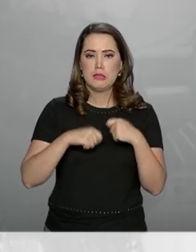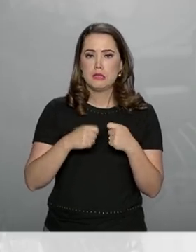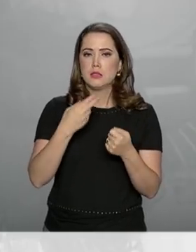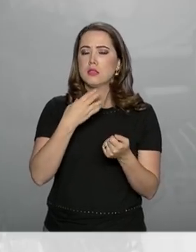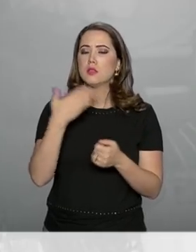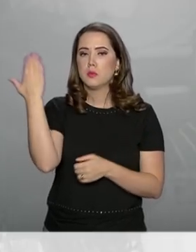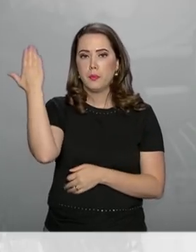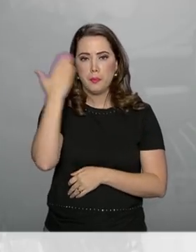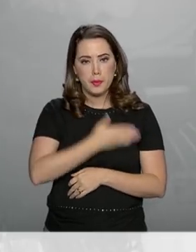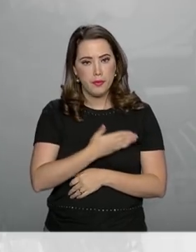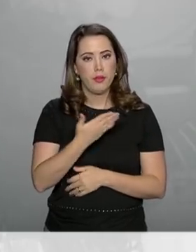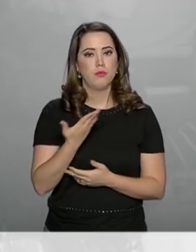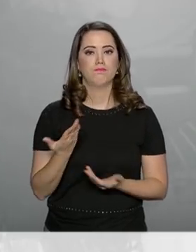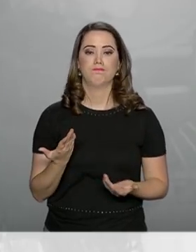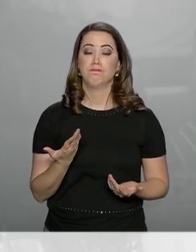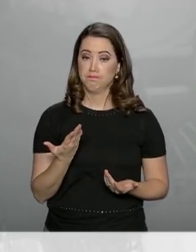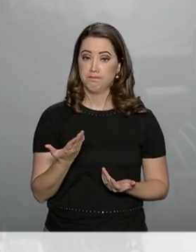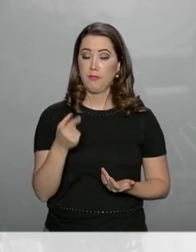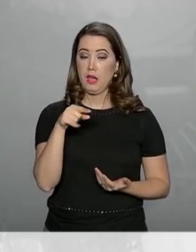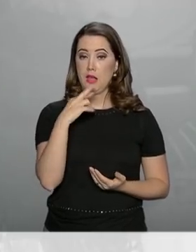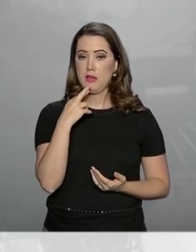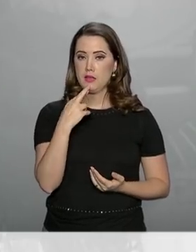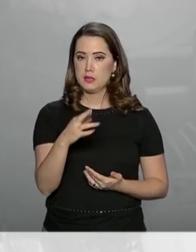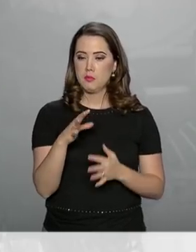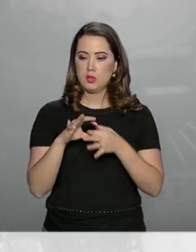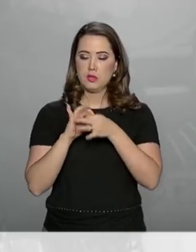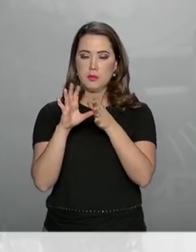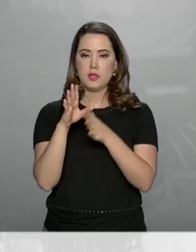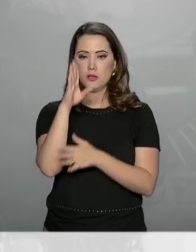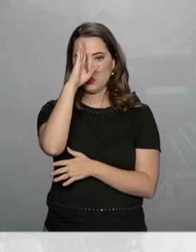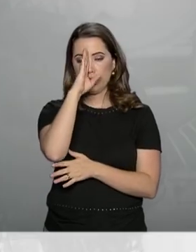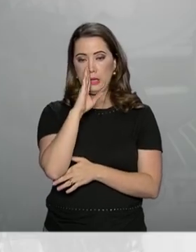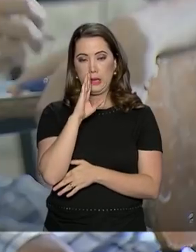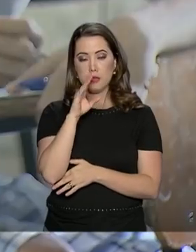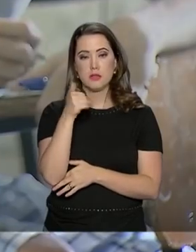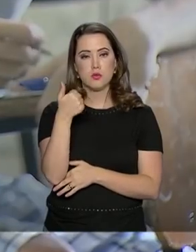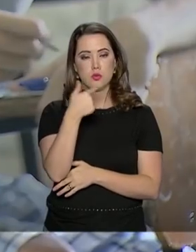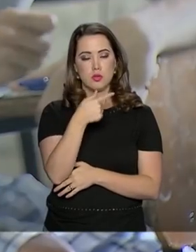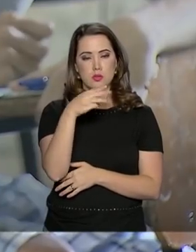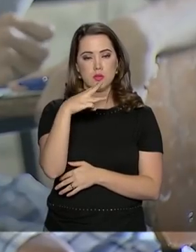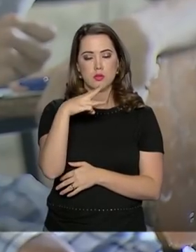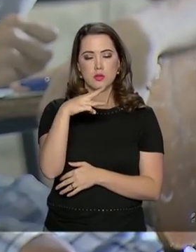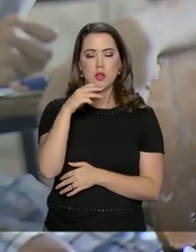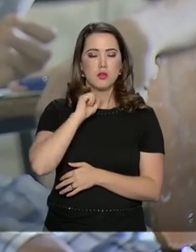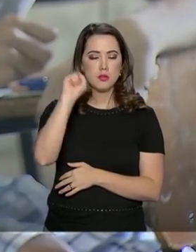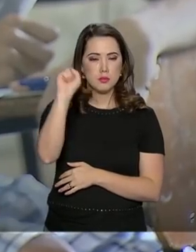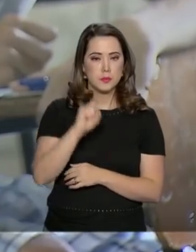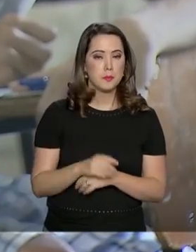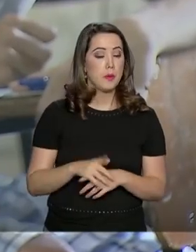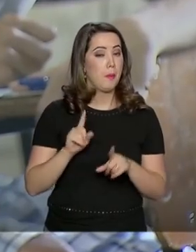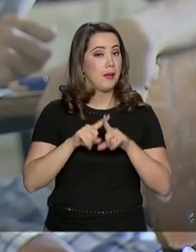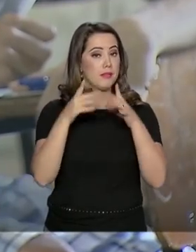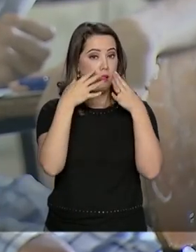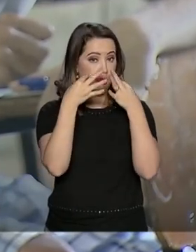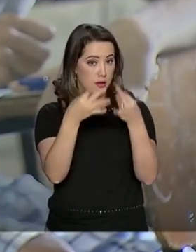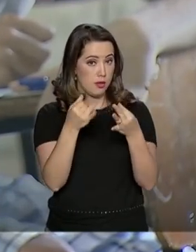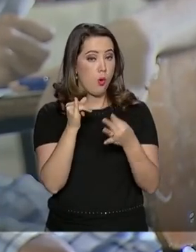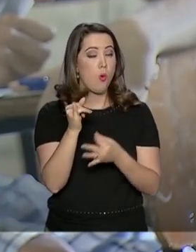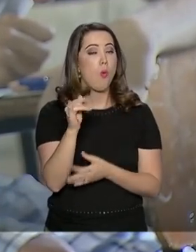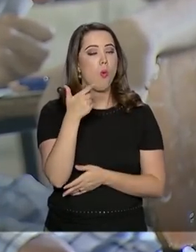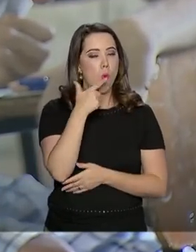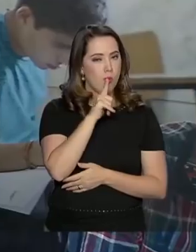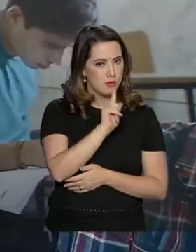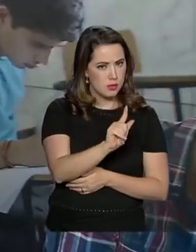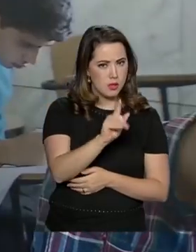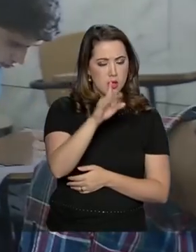comprovação. O resultado da isenção sai no dia 17 de abril. E atenção! Se você conseguiu a isenção no